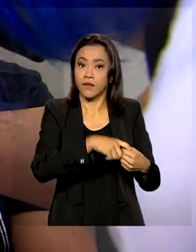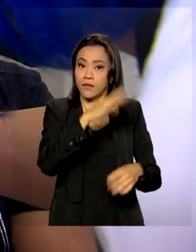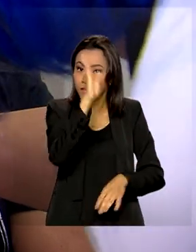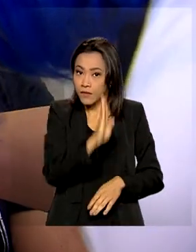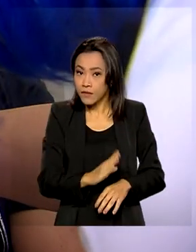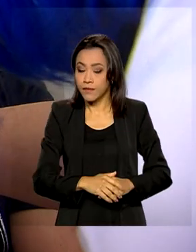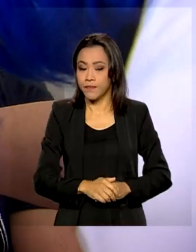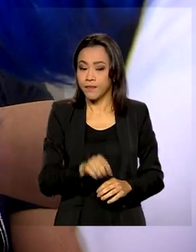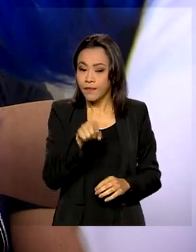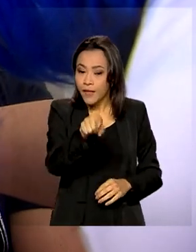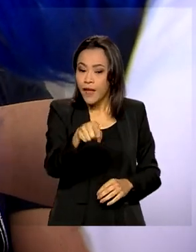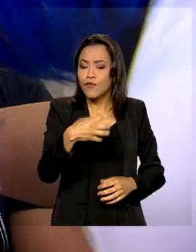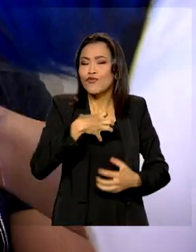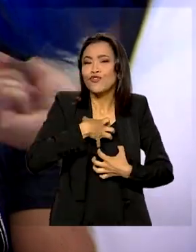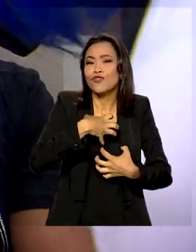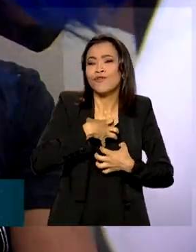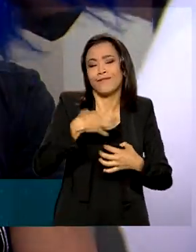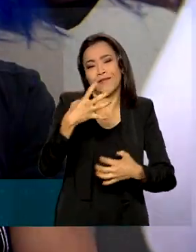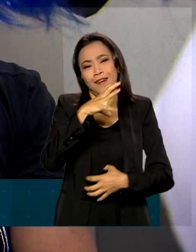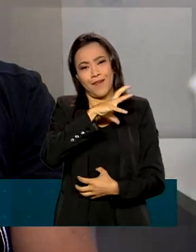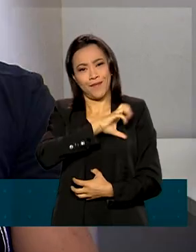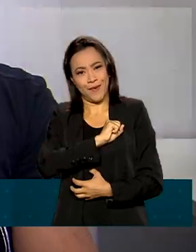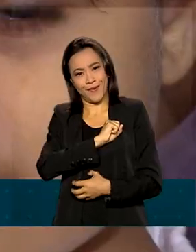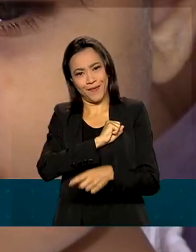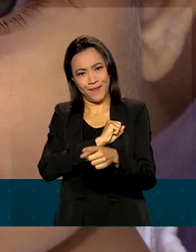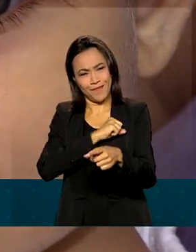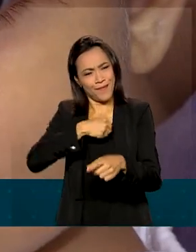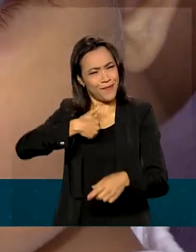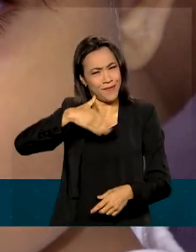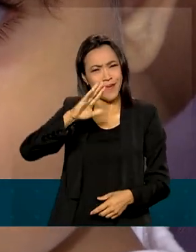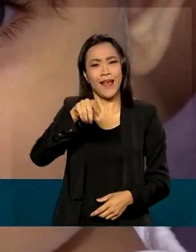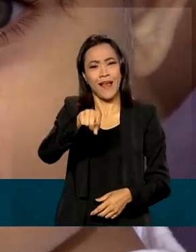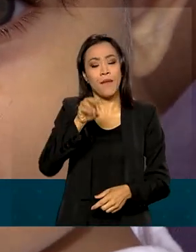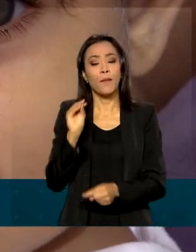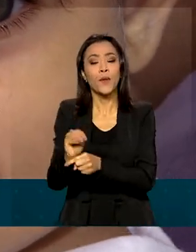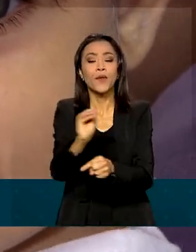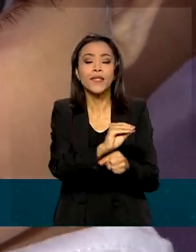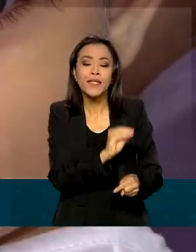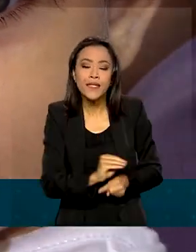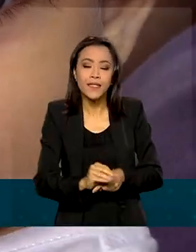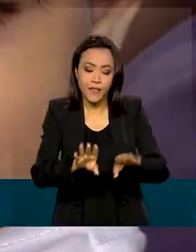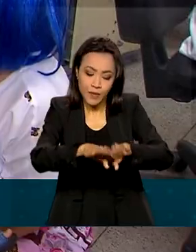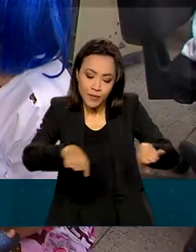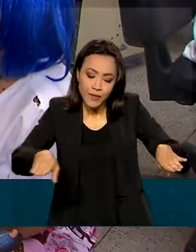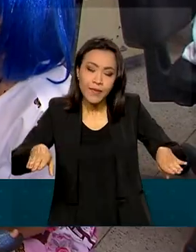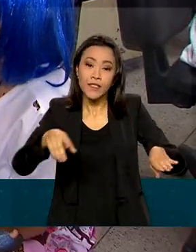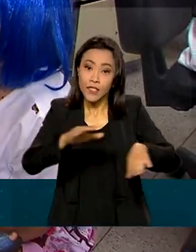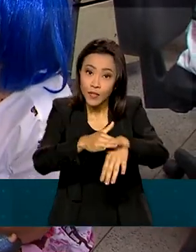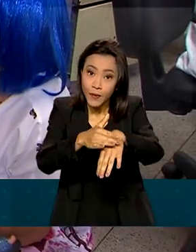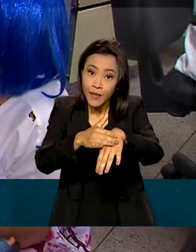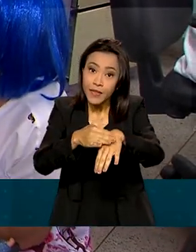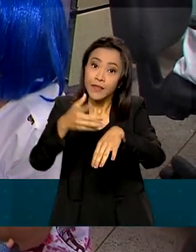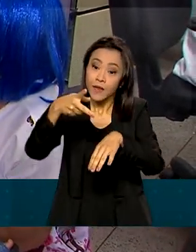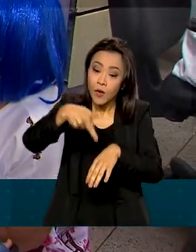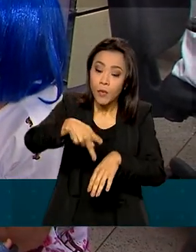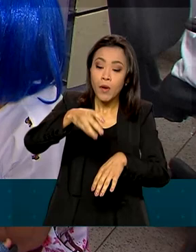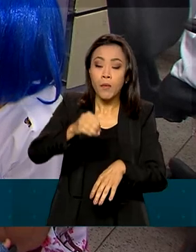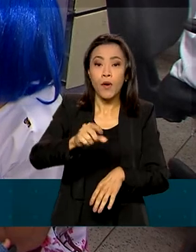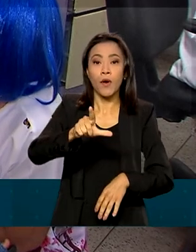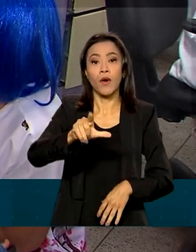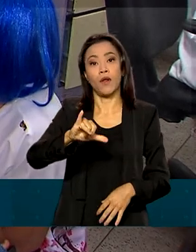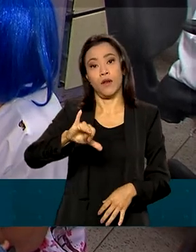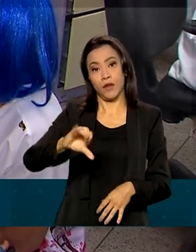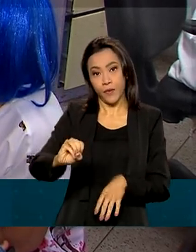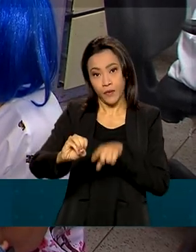Mais que um ato de amor, a vacinação é uma forma de proteger os pequenos de doenças, como a poliomielite, mais